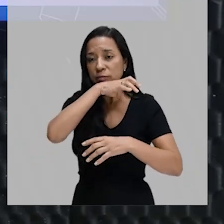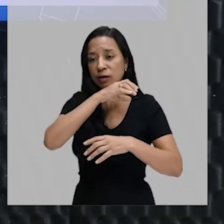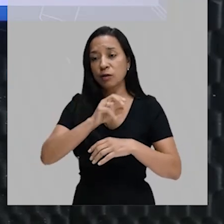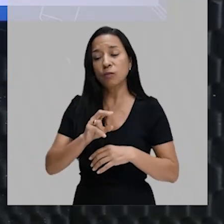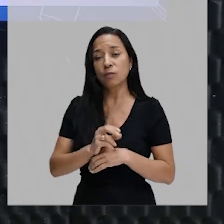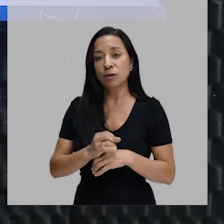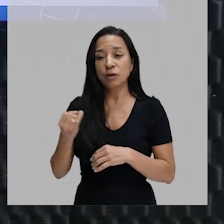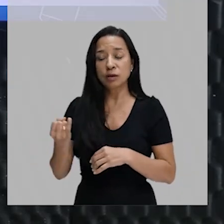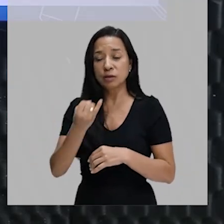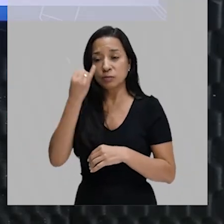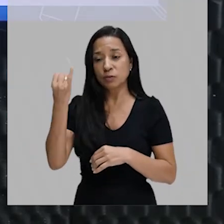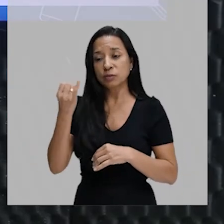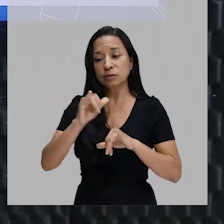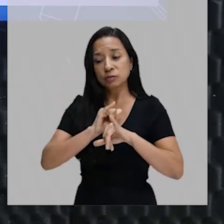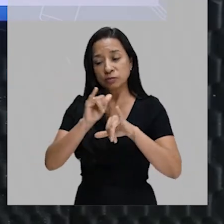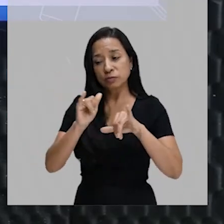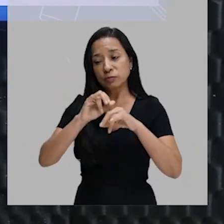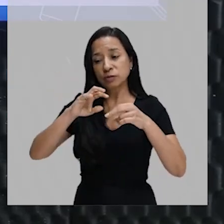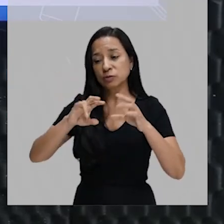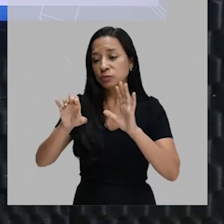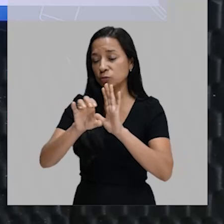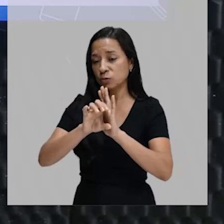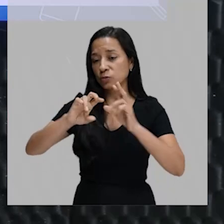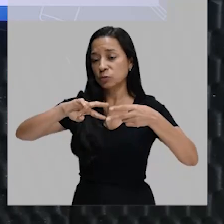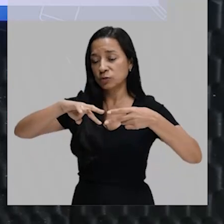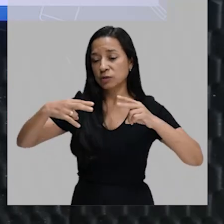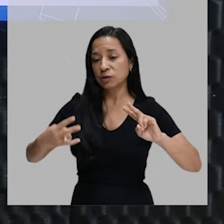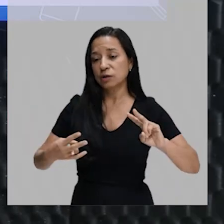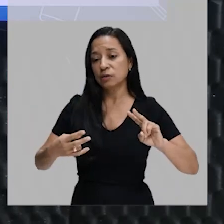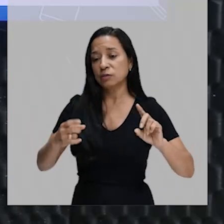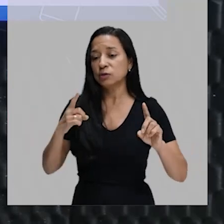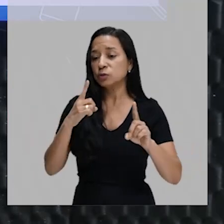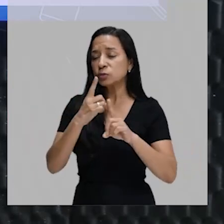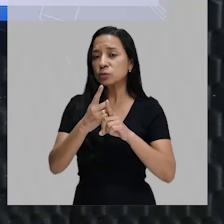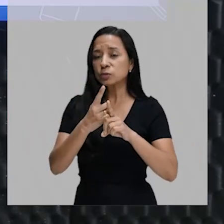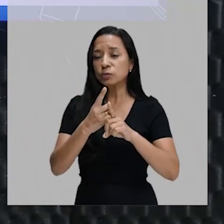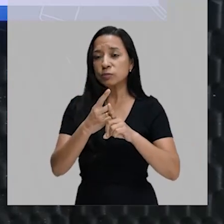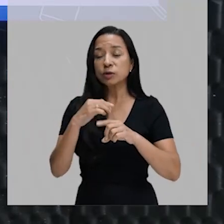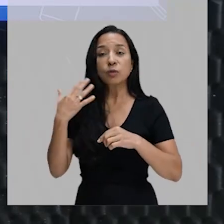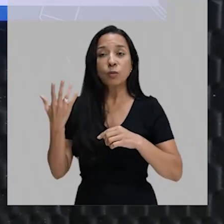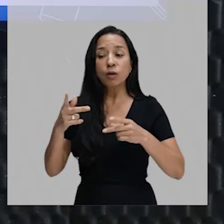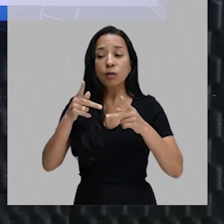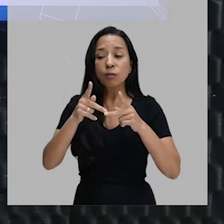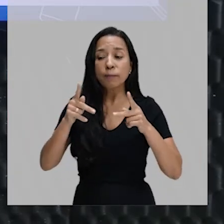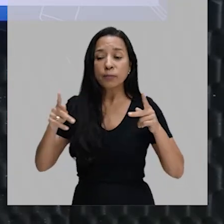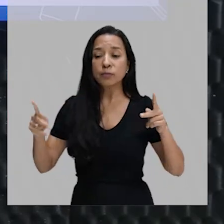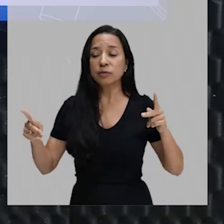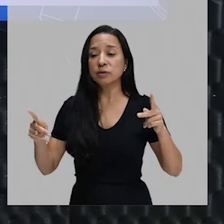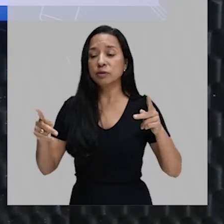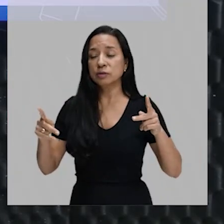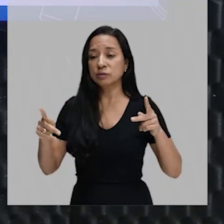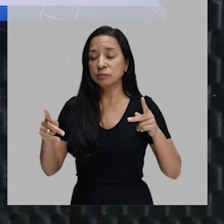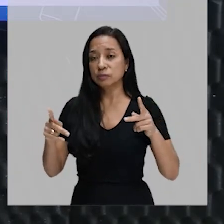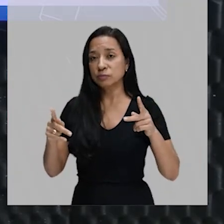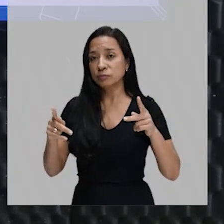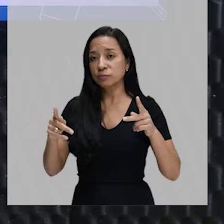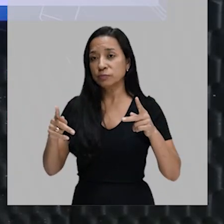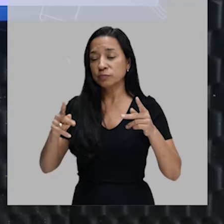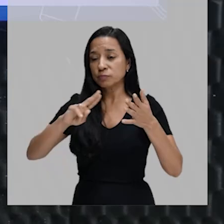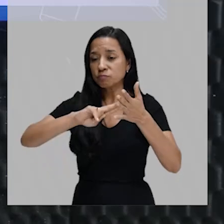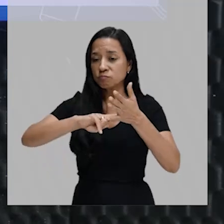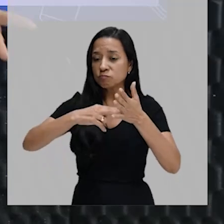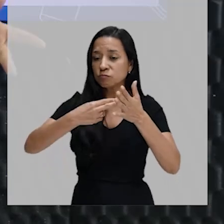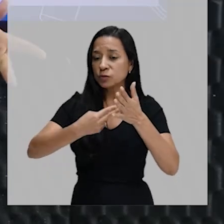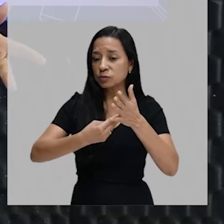genético, para poder a gente conseguir desvendar, por exemplo, qual será a proteína resultante da tradução